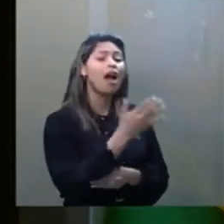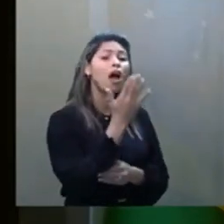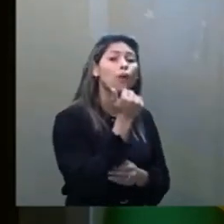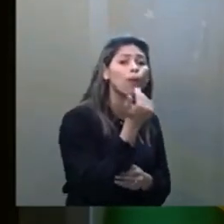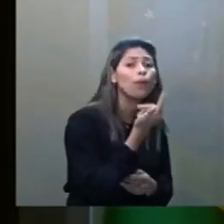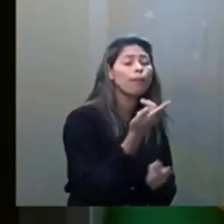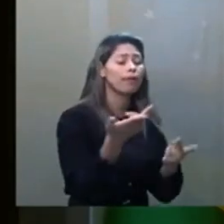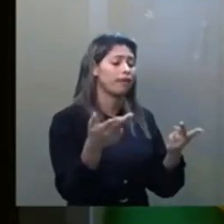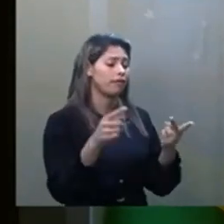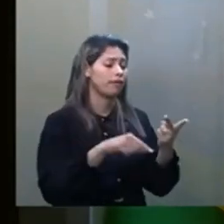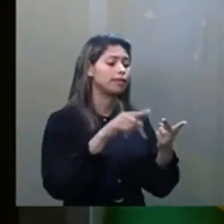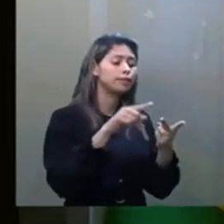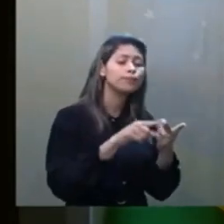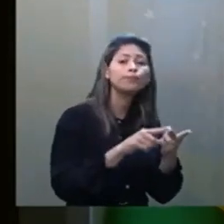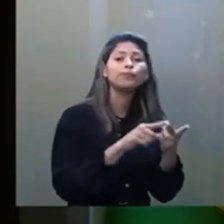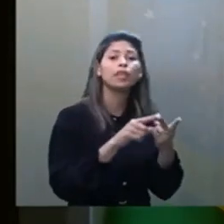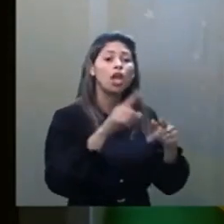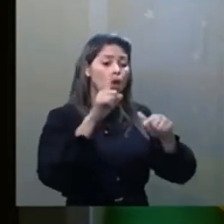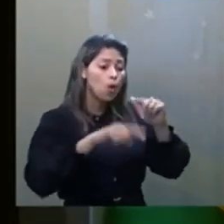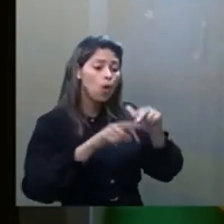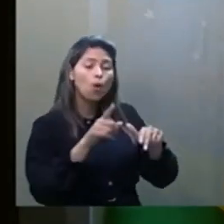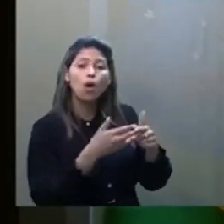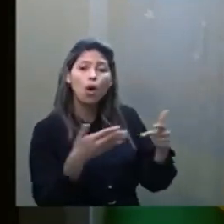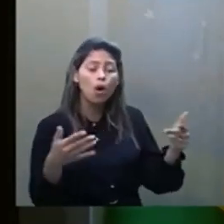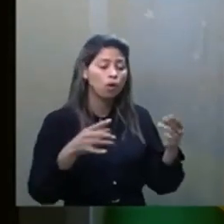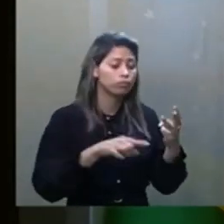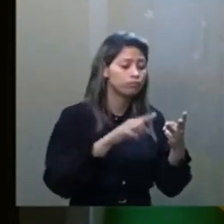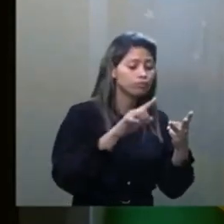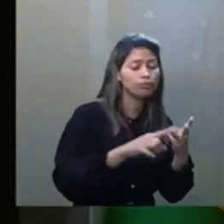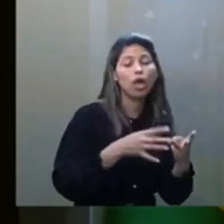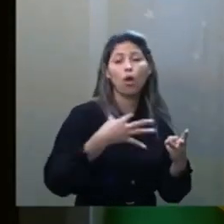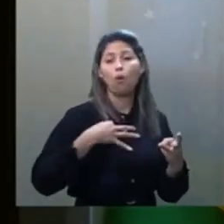o outro, tira de um bolso e sai para o outro. Não aumenta a riqueza.